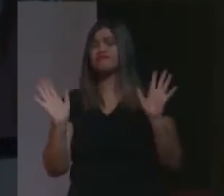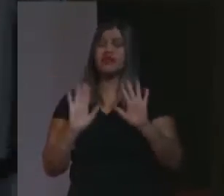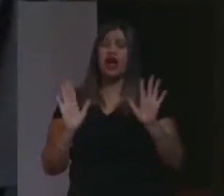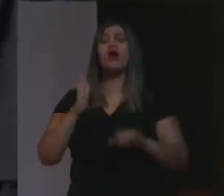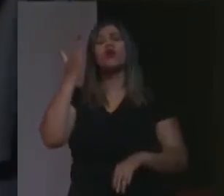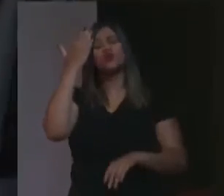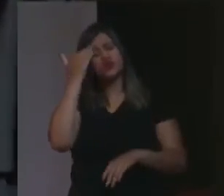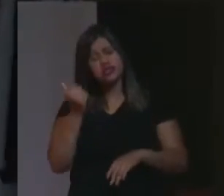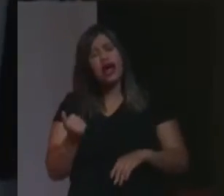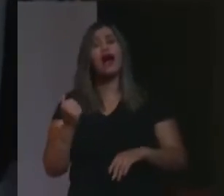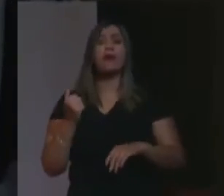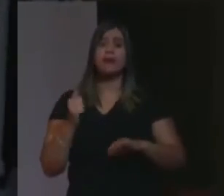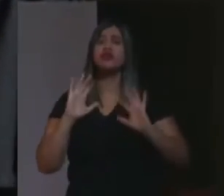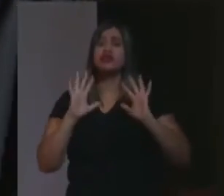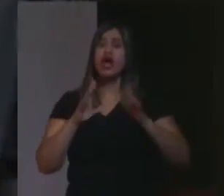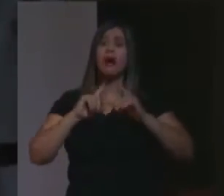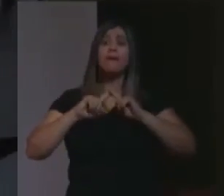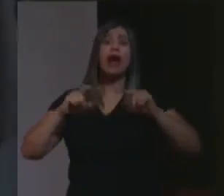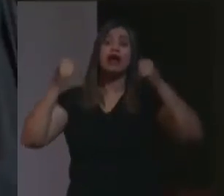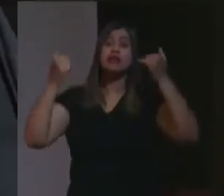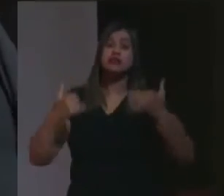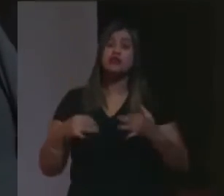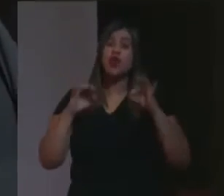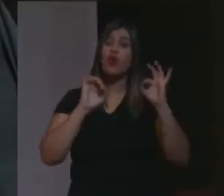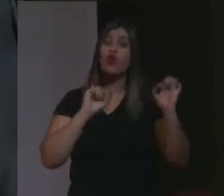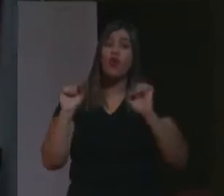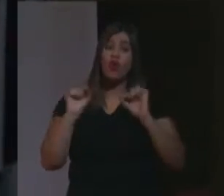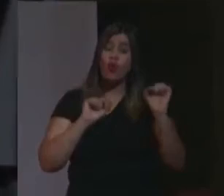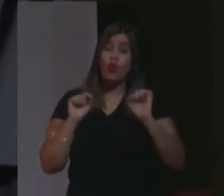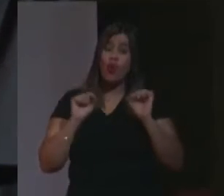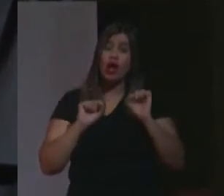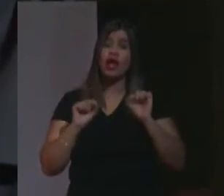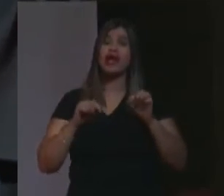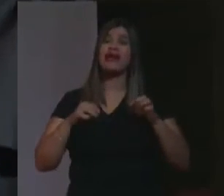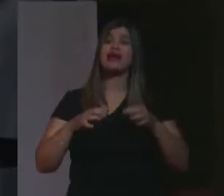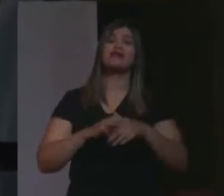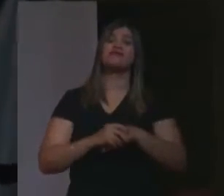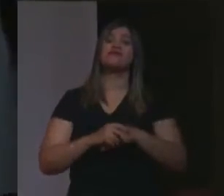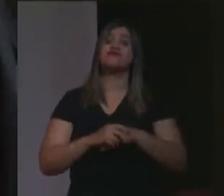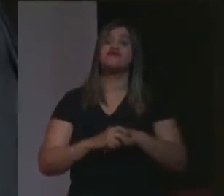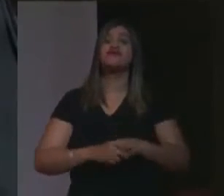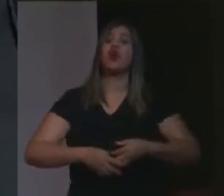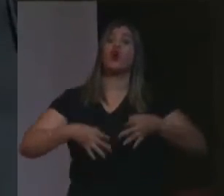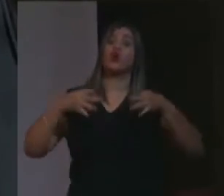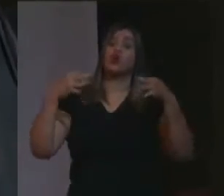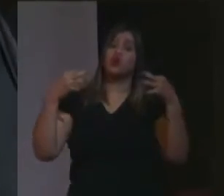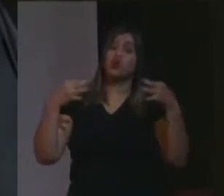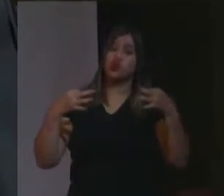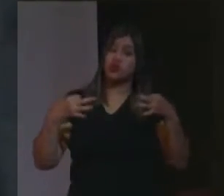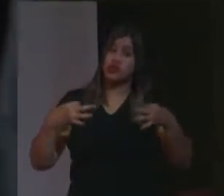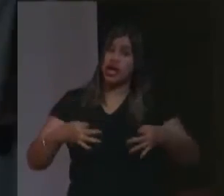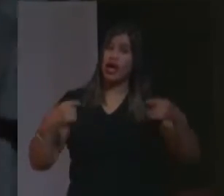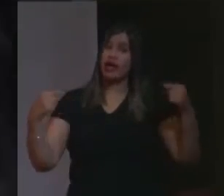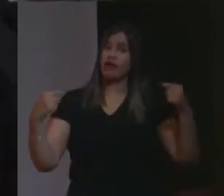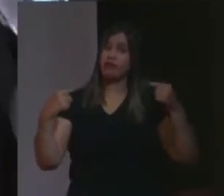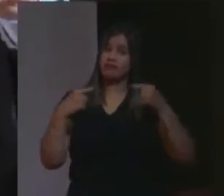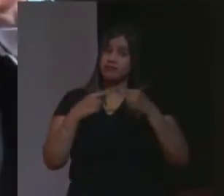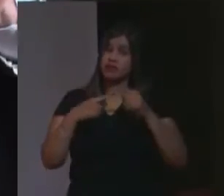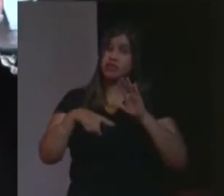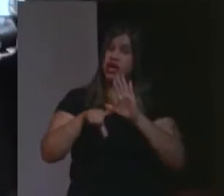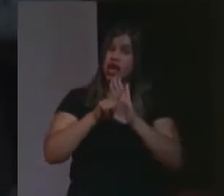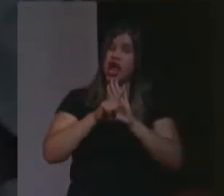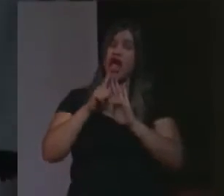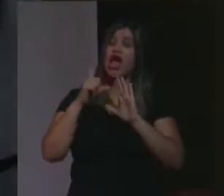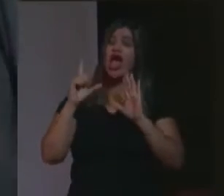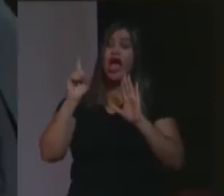nós só estamos dizendo o seguinte, a correta capitulação, o correto enquadramento é crime